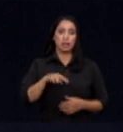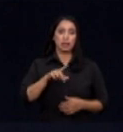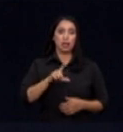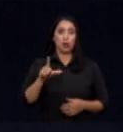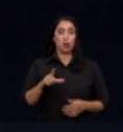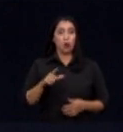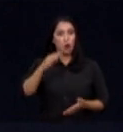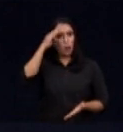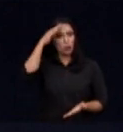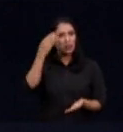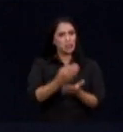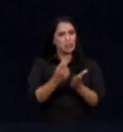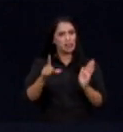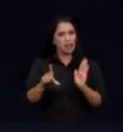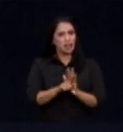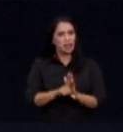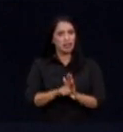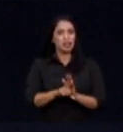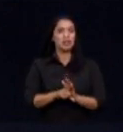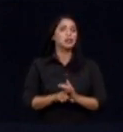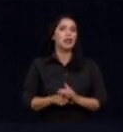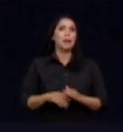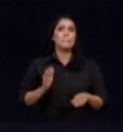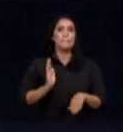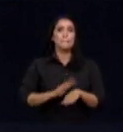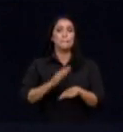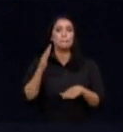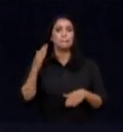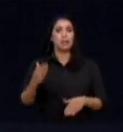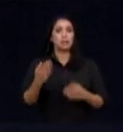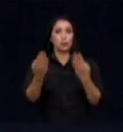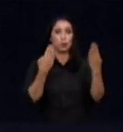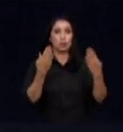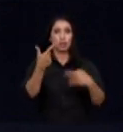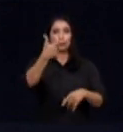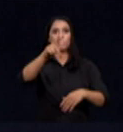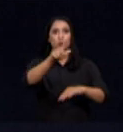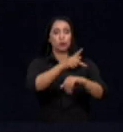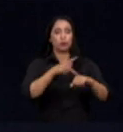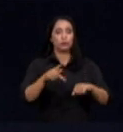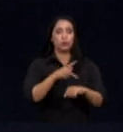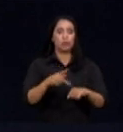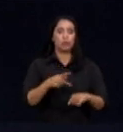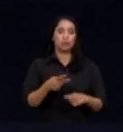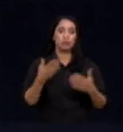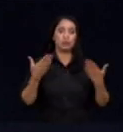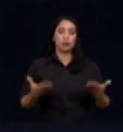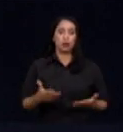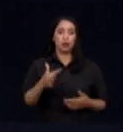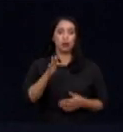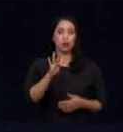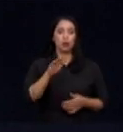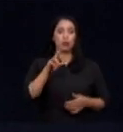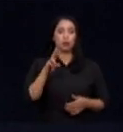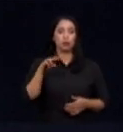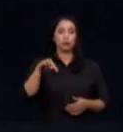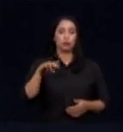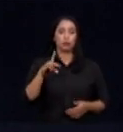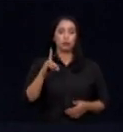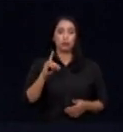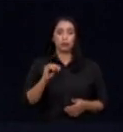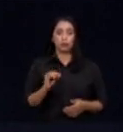brasileira já é mais do que muitos outros países fazem no mundo. E, nesse sentido, o Fundo Clima pode auxiliar